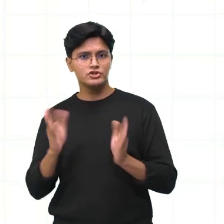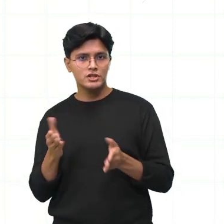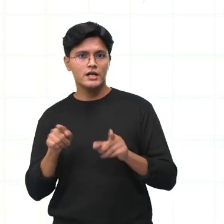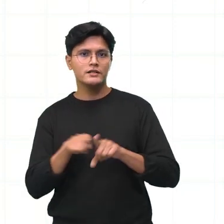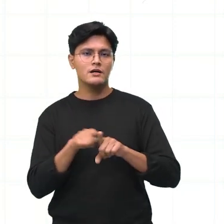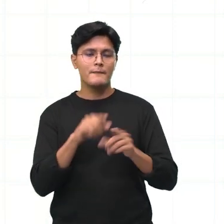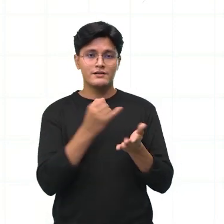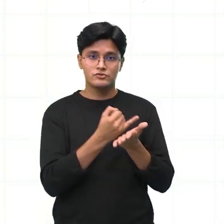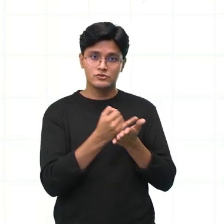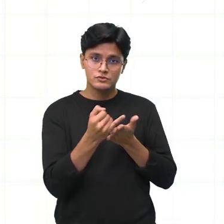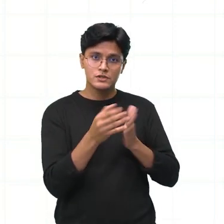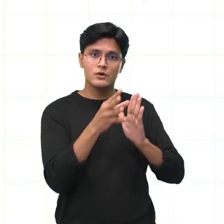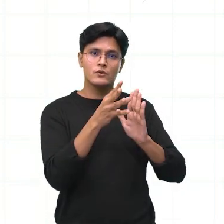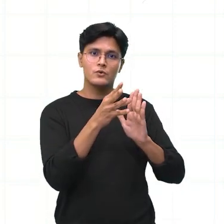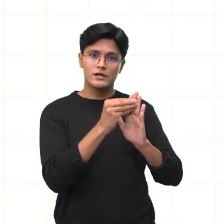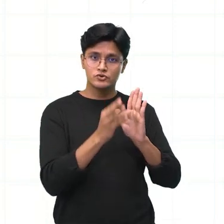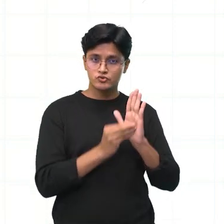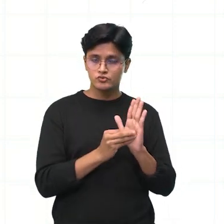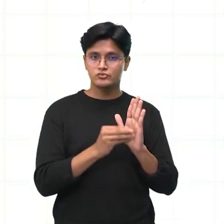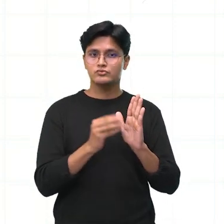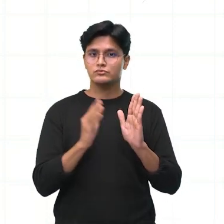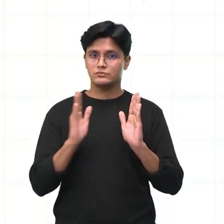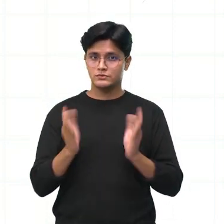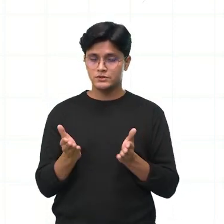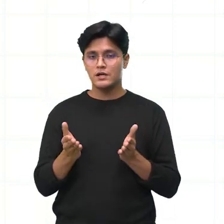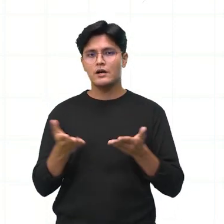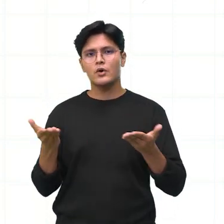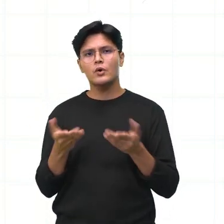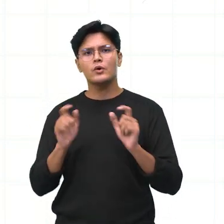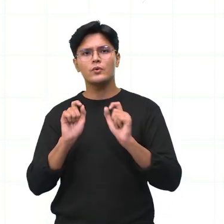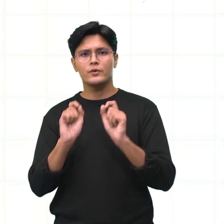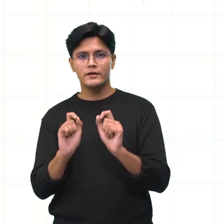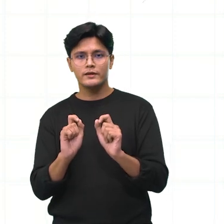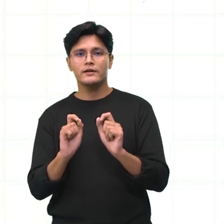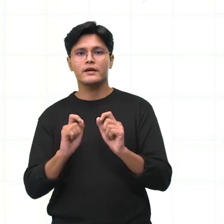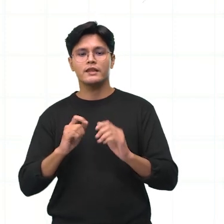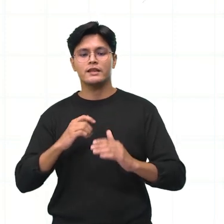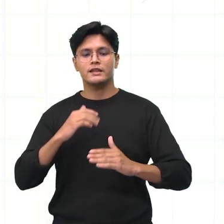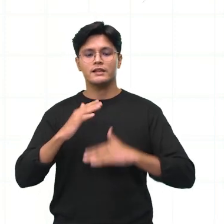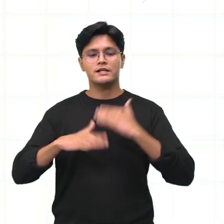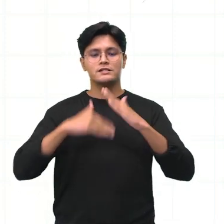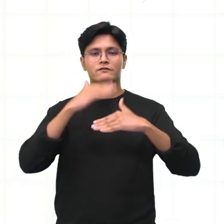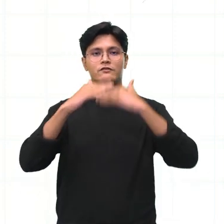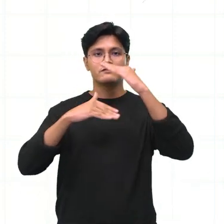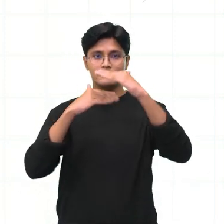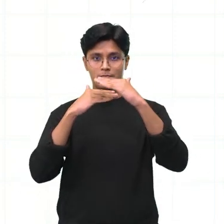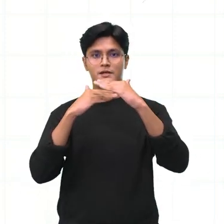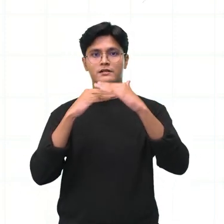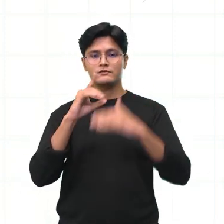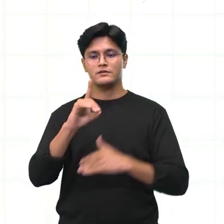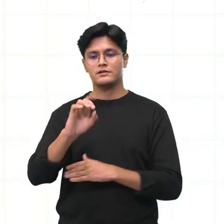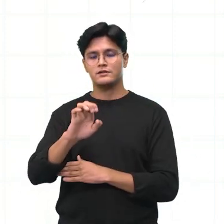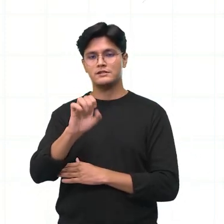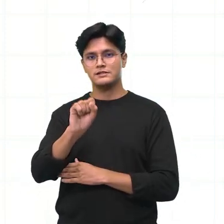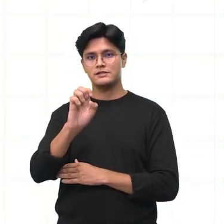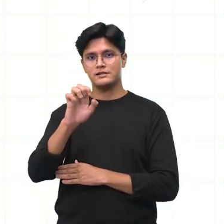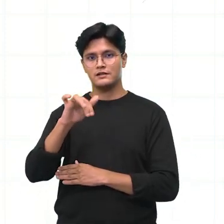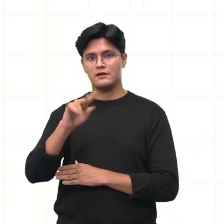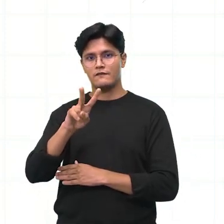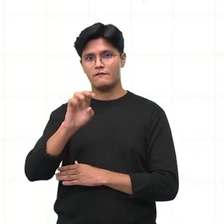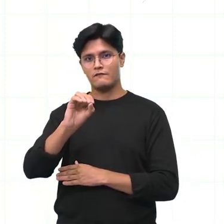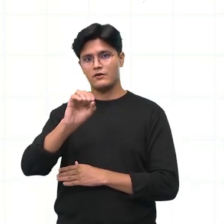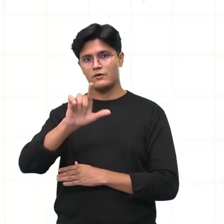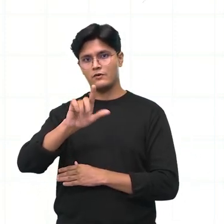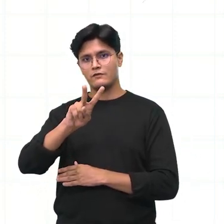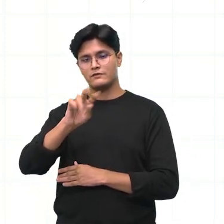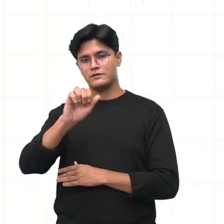Nós vamos para o desenvolvimento, né, o desenvolvimento desse nosso seminário, tá? O